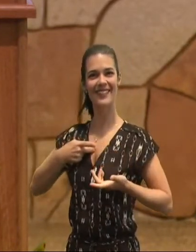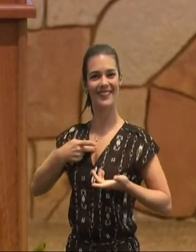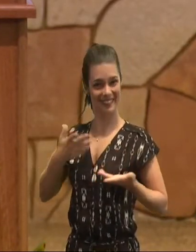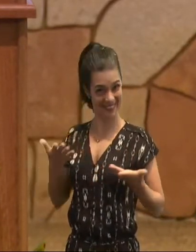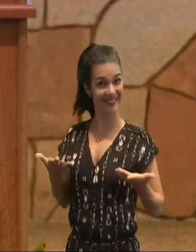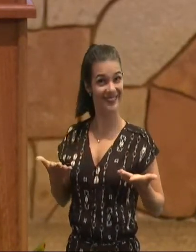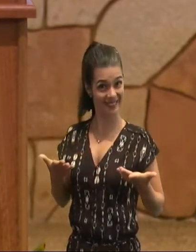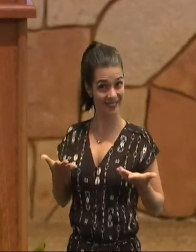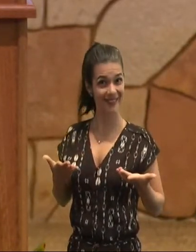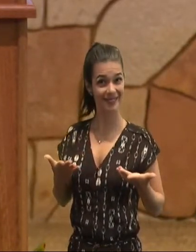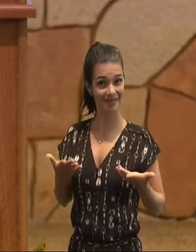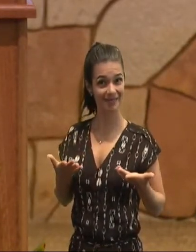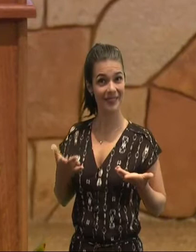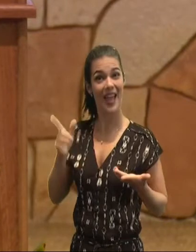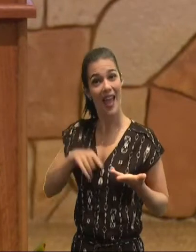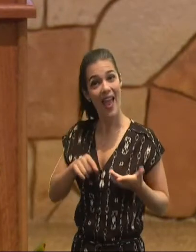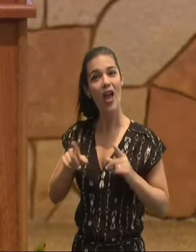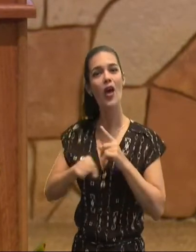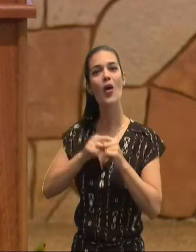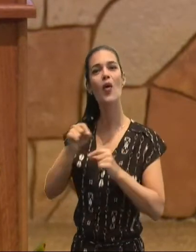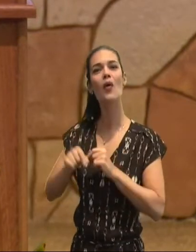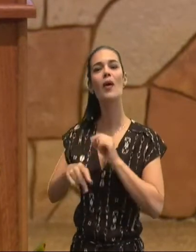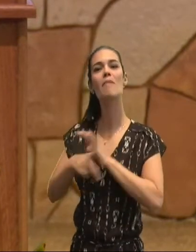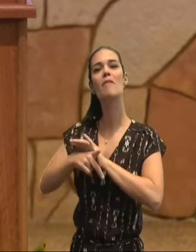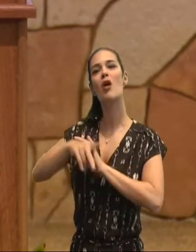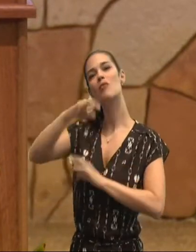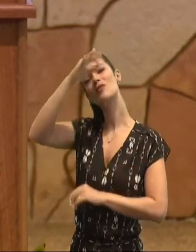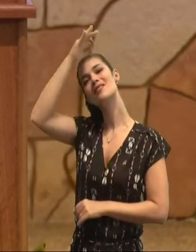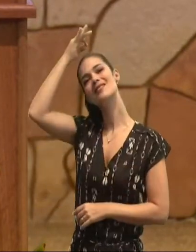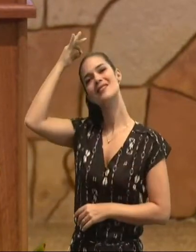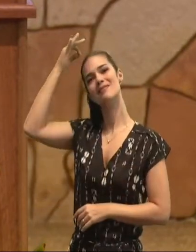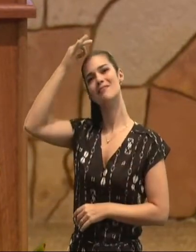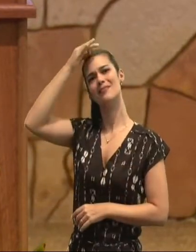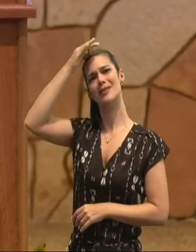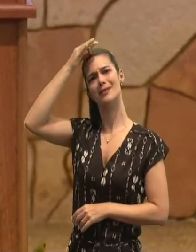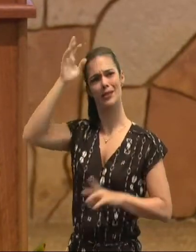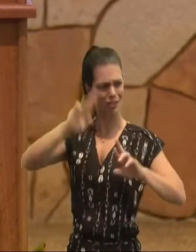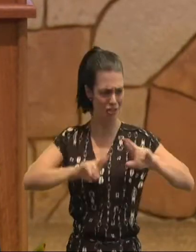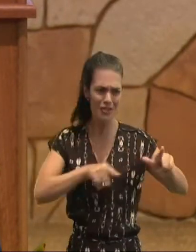esse é o fruto, do Espírito, note, que essa expressão,